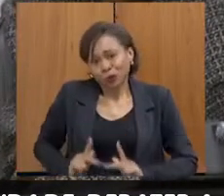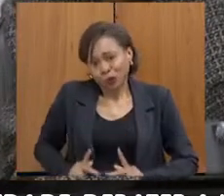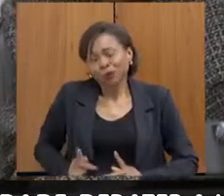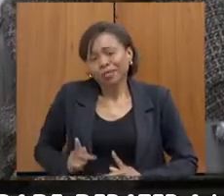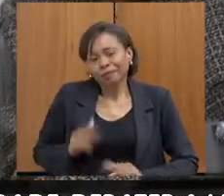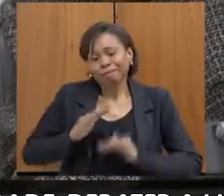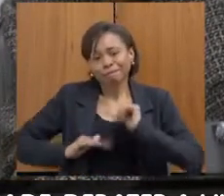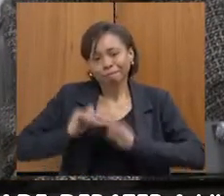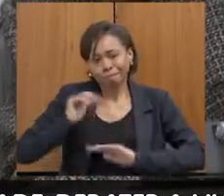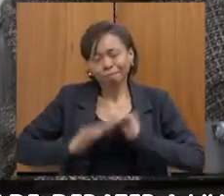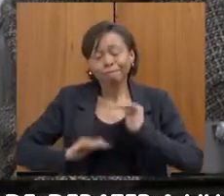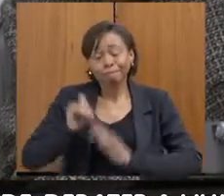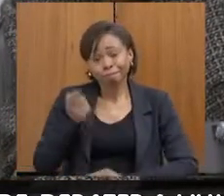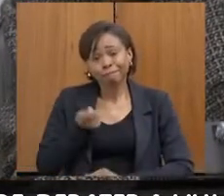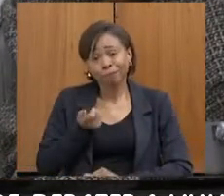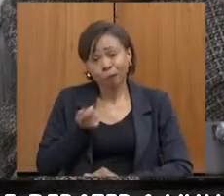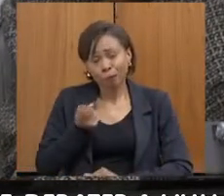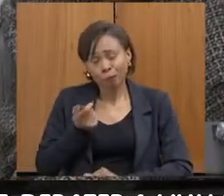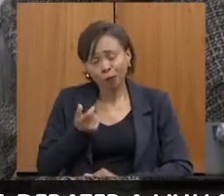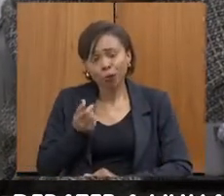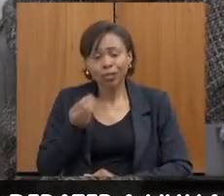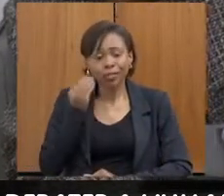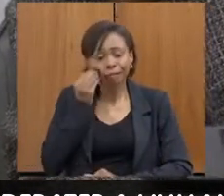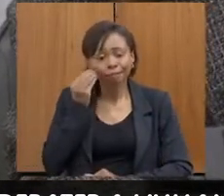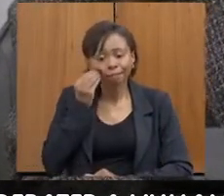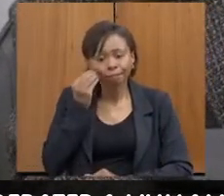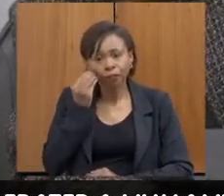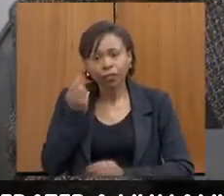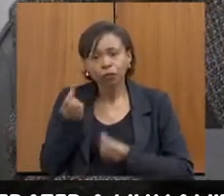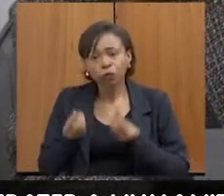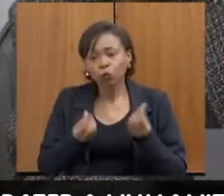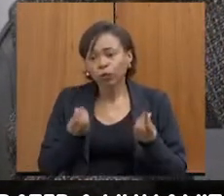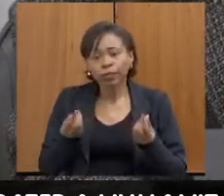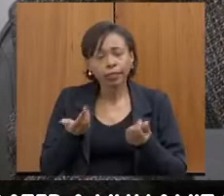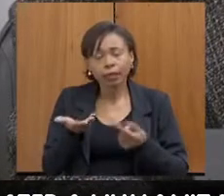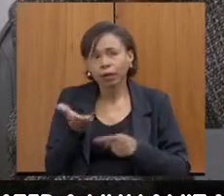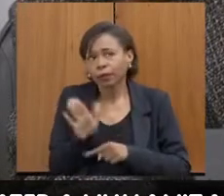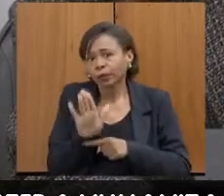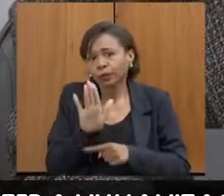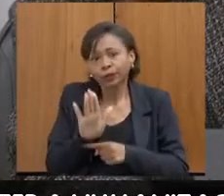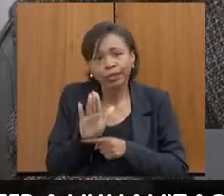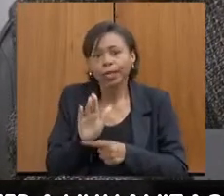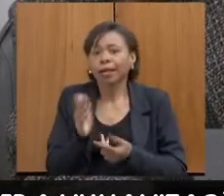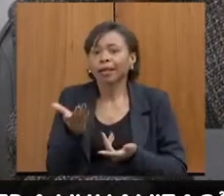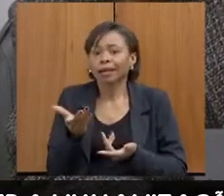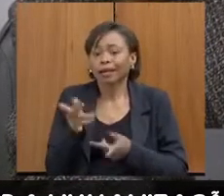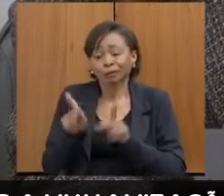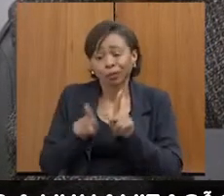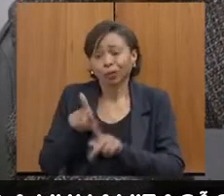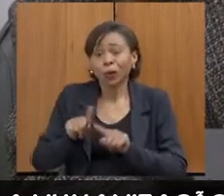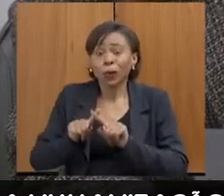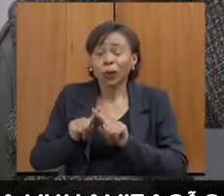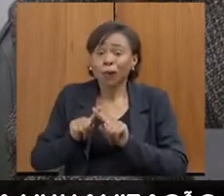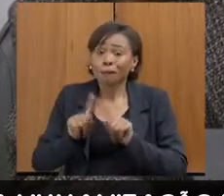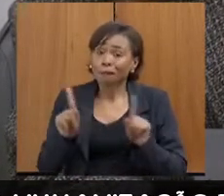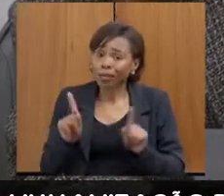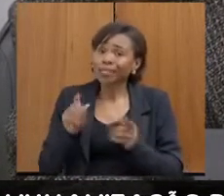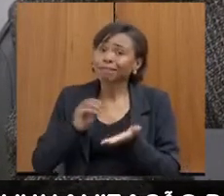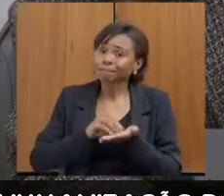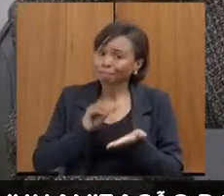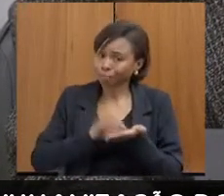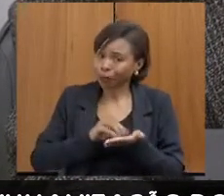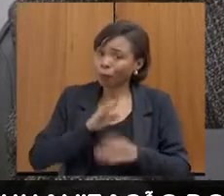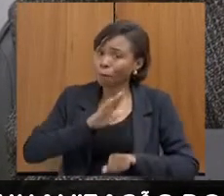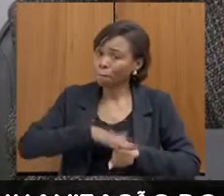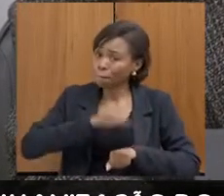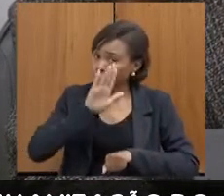que é possível, a gente tenta realmente não deixar a vítima ali sem o apoio necessário, mas realmente carece mesmo de